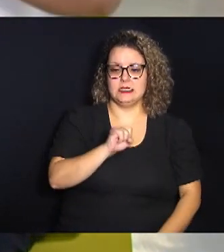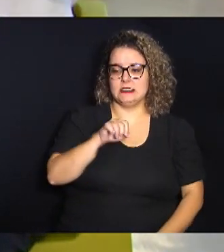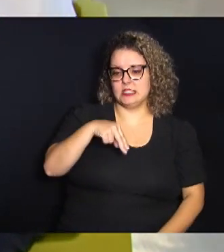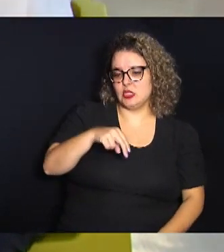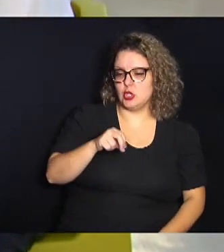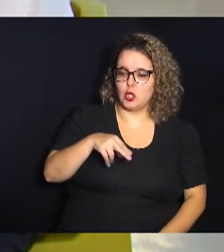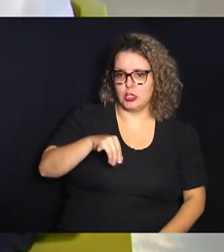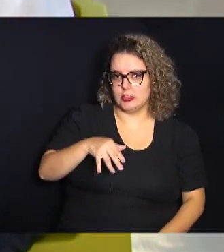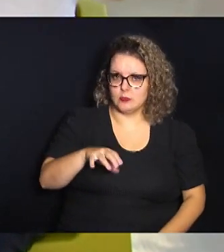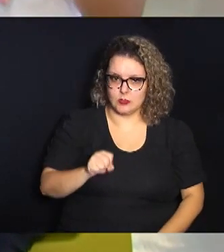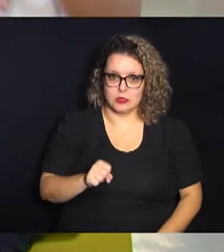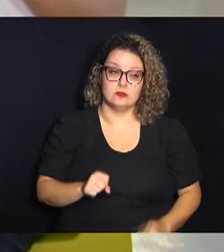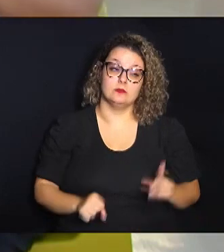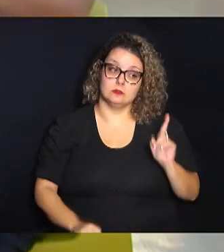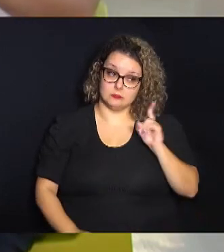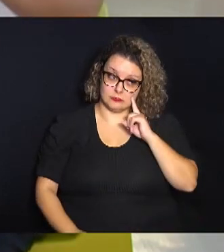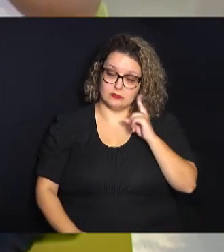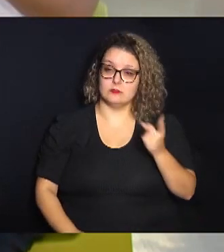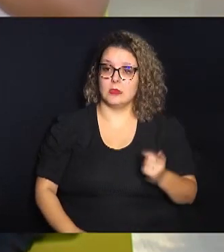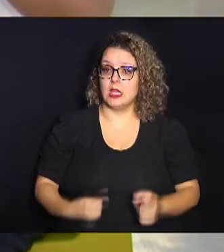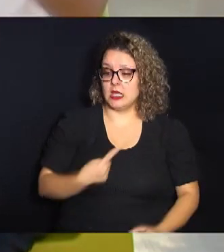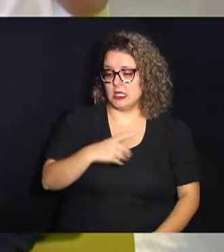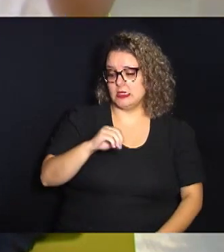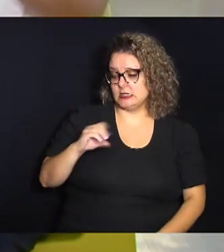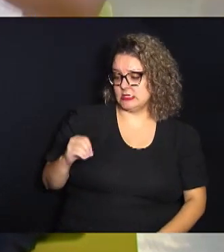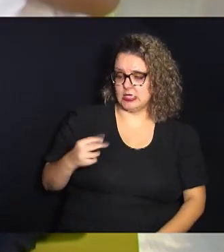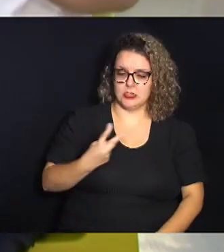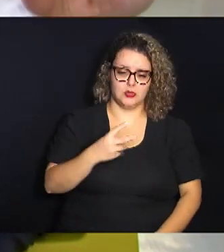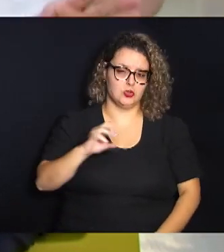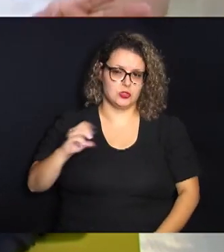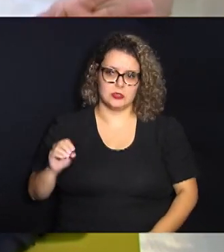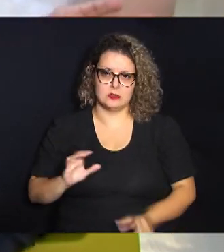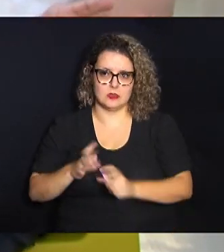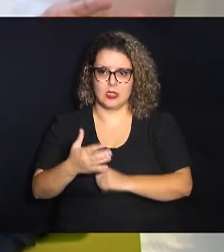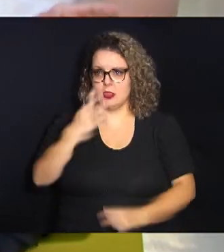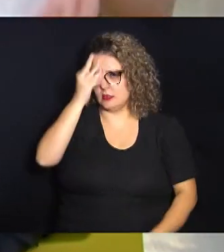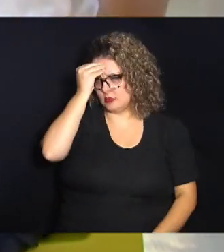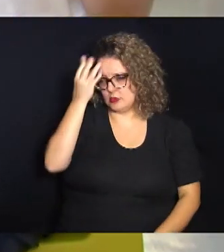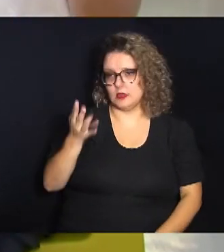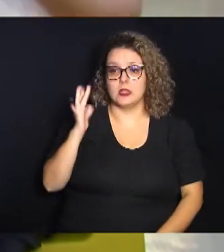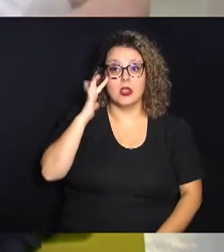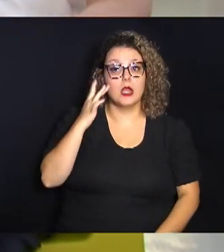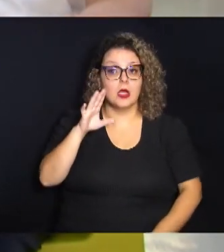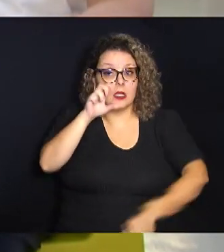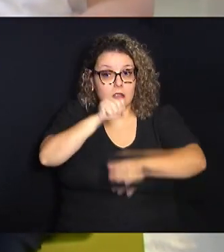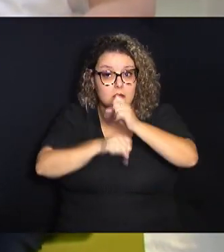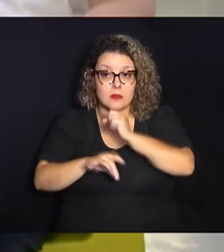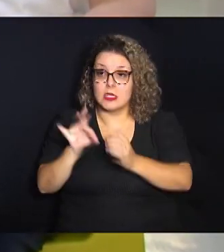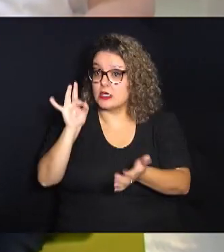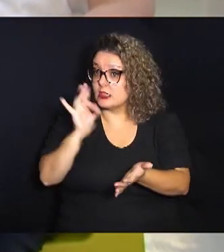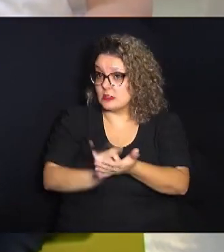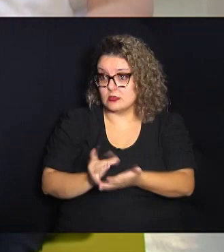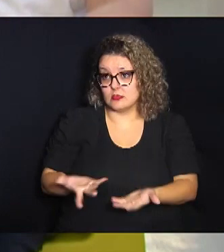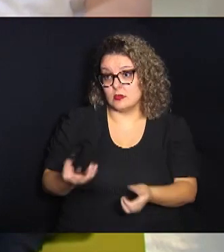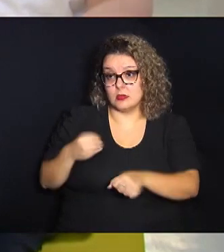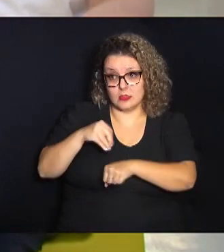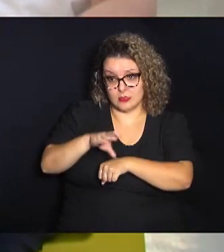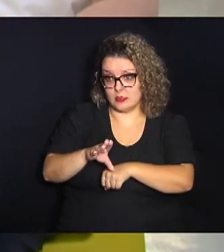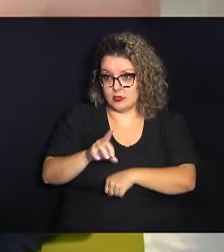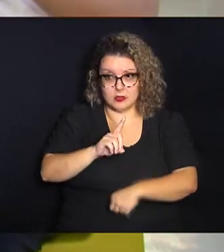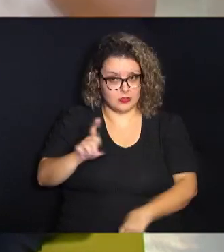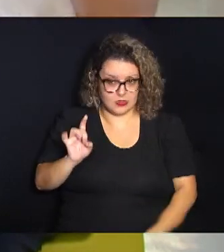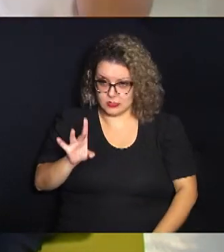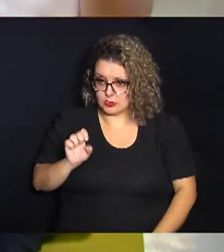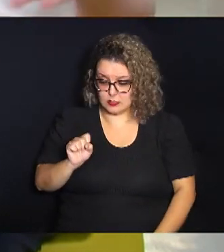pega lá 100, 200 palavras vê os sinônimos dela decora aquilo e acha que aprendeu mas na verdade a dica que eu dou não só para